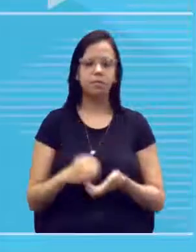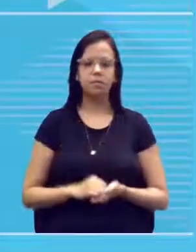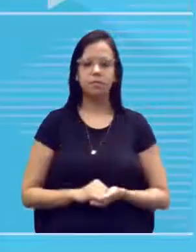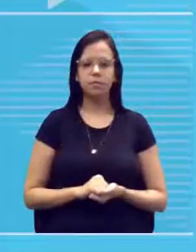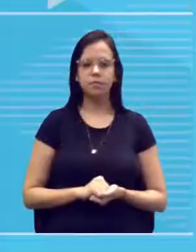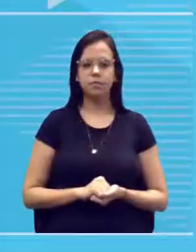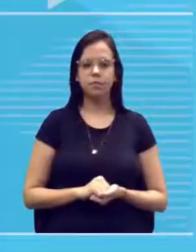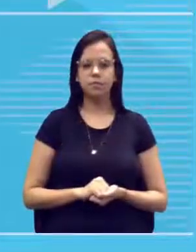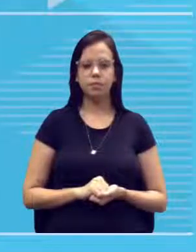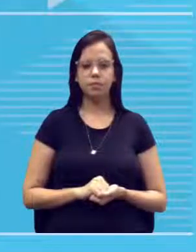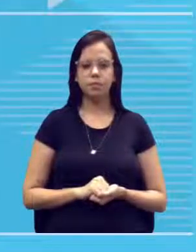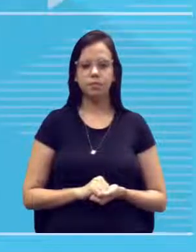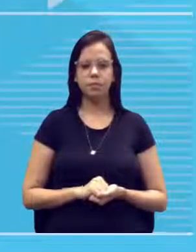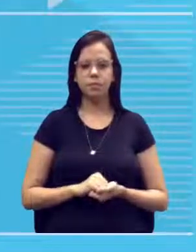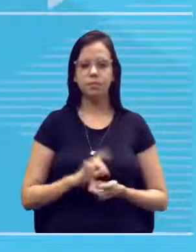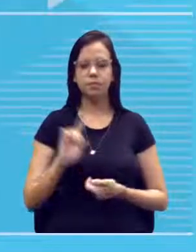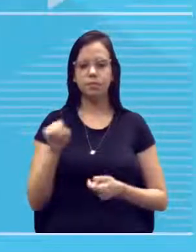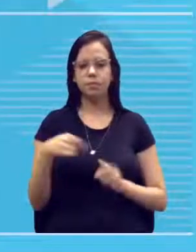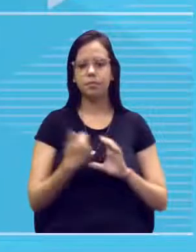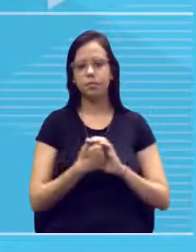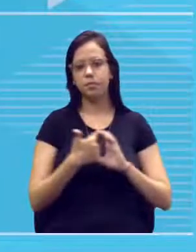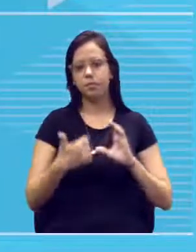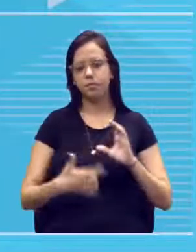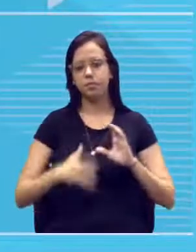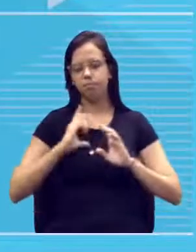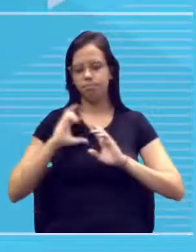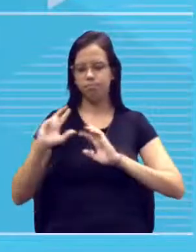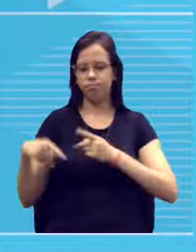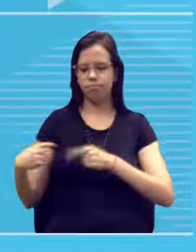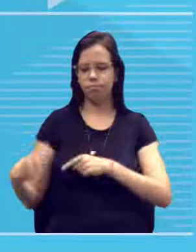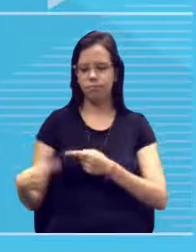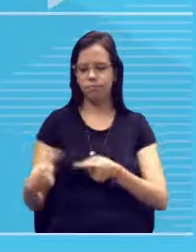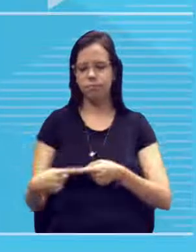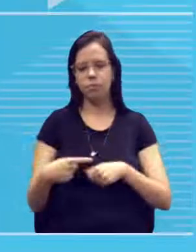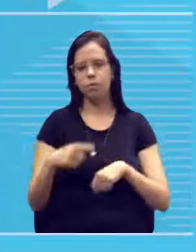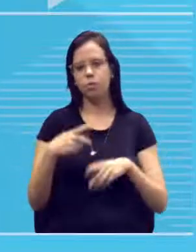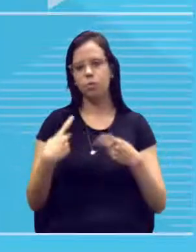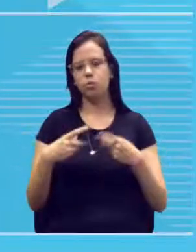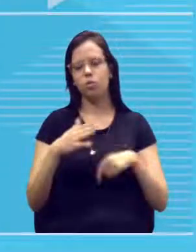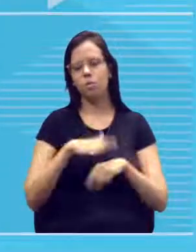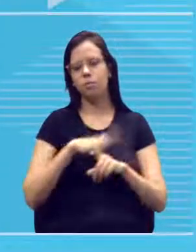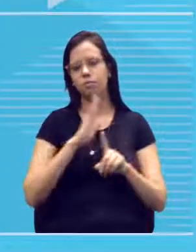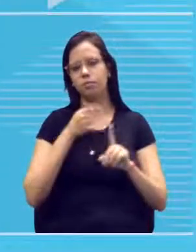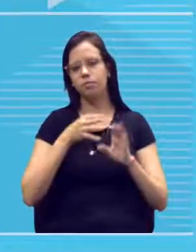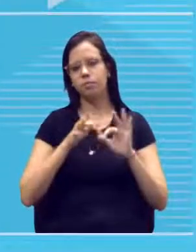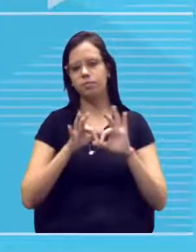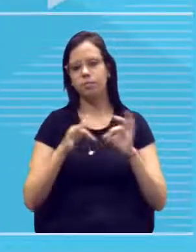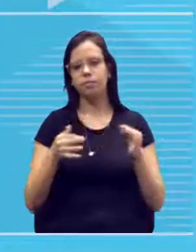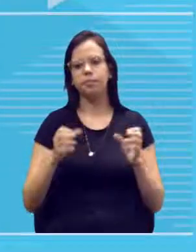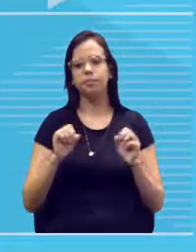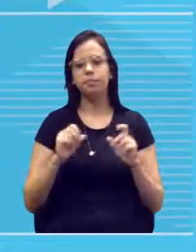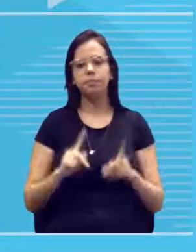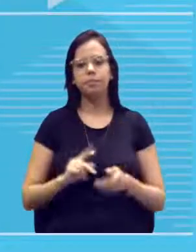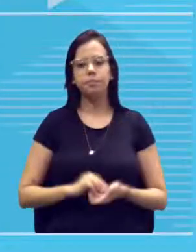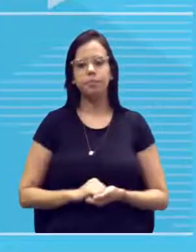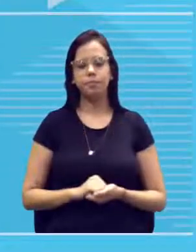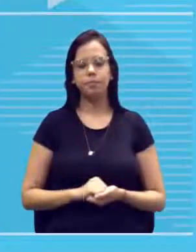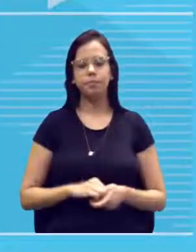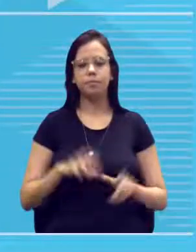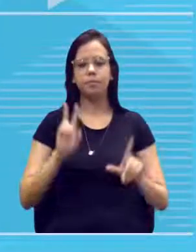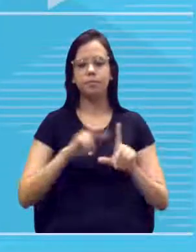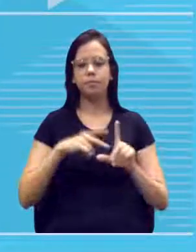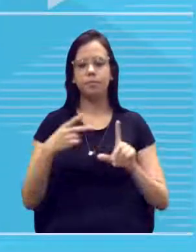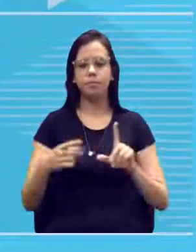nossos, as nossas características que são passadas de forma mais objetiva, tá? Então, heredograma é uma